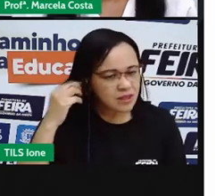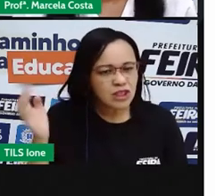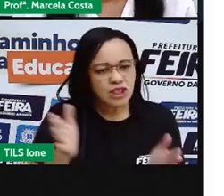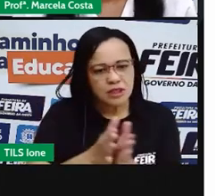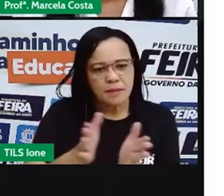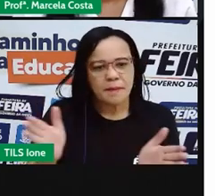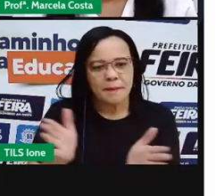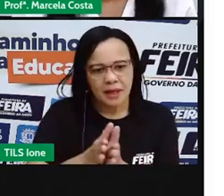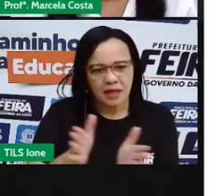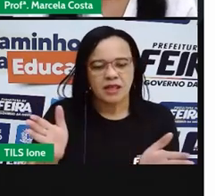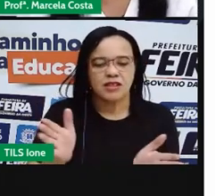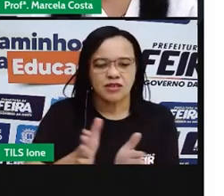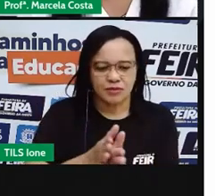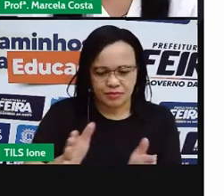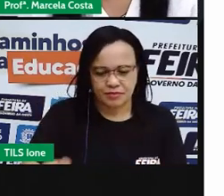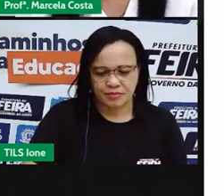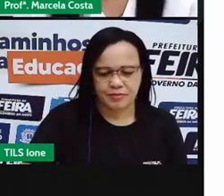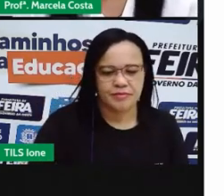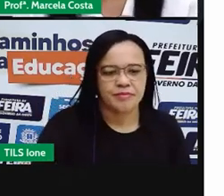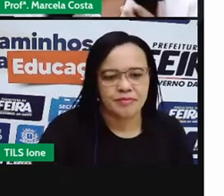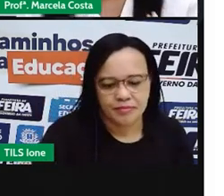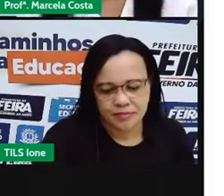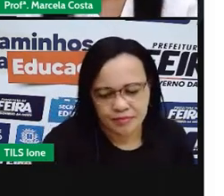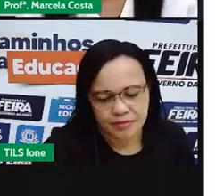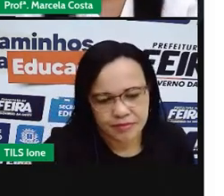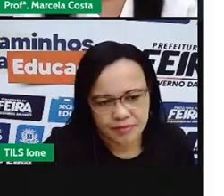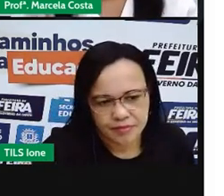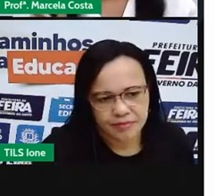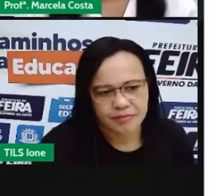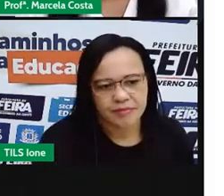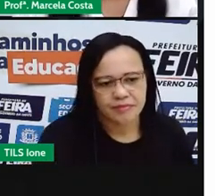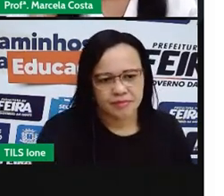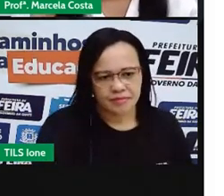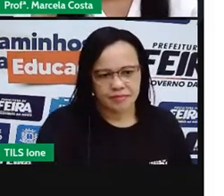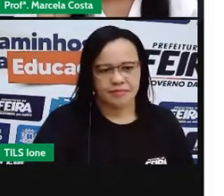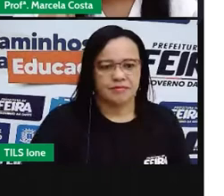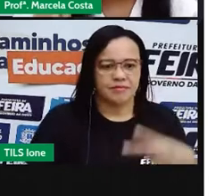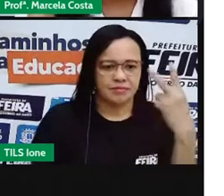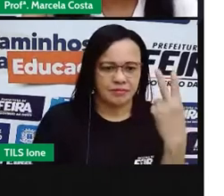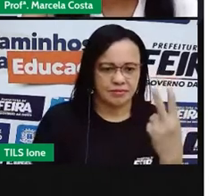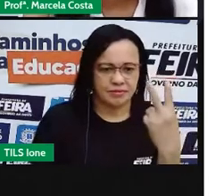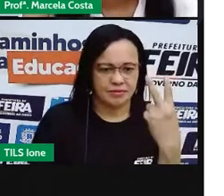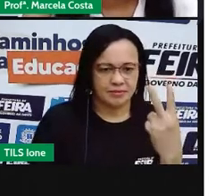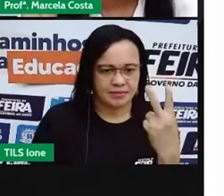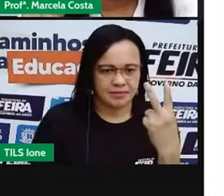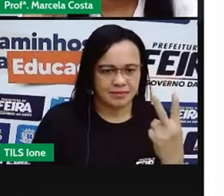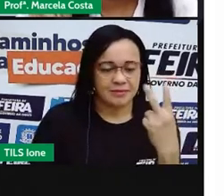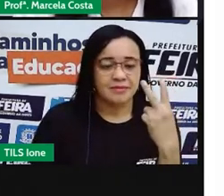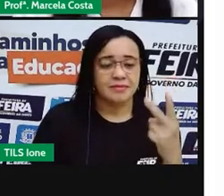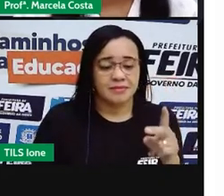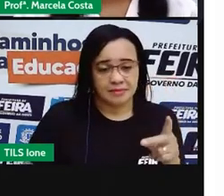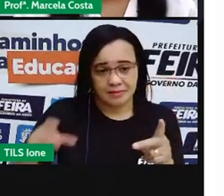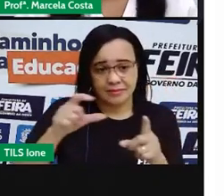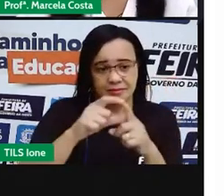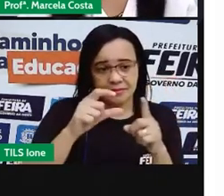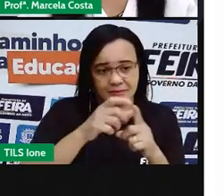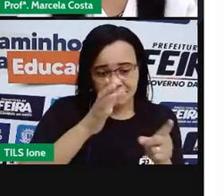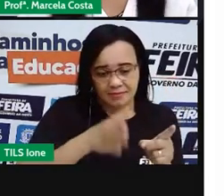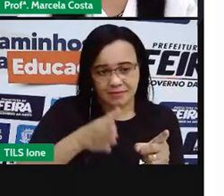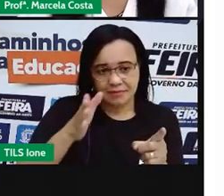Peixe. Peixe. É uma palavra pequena, que tem duas filas.